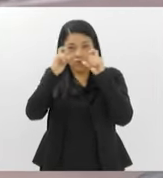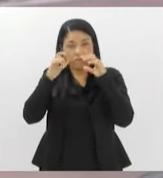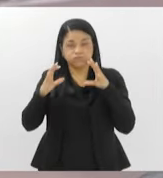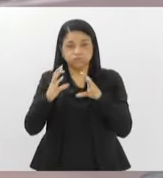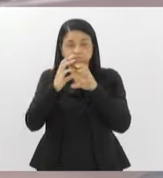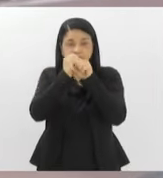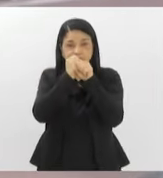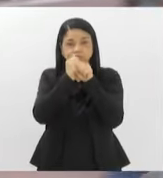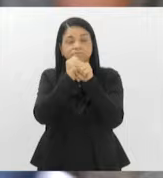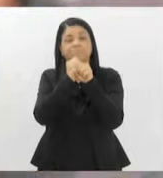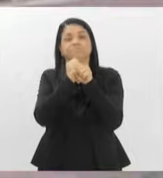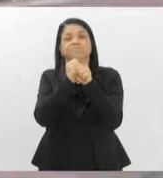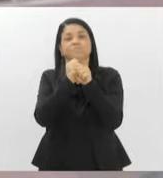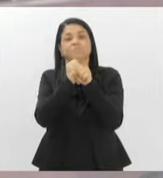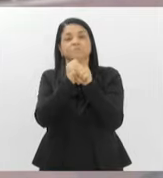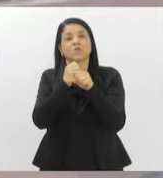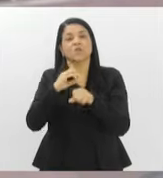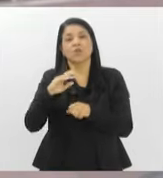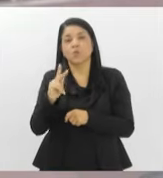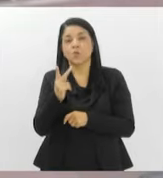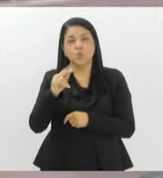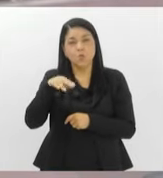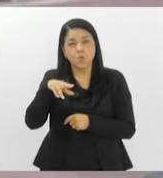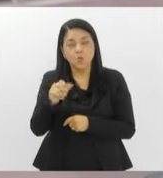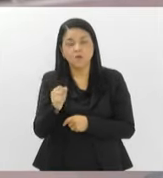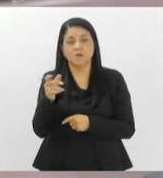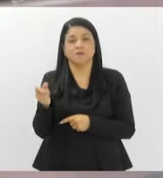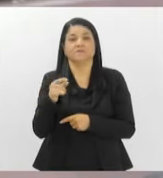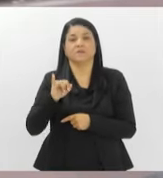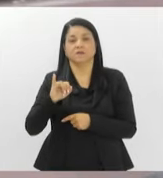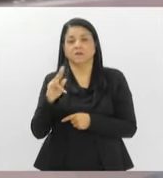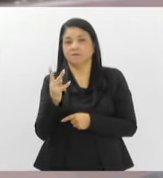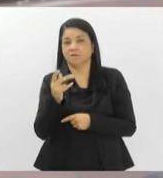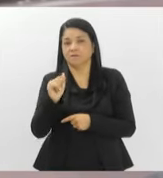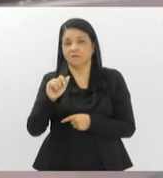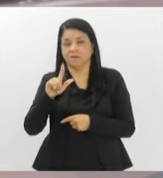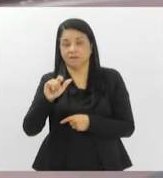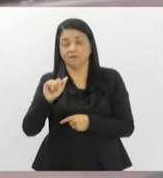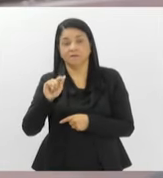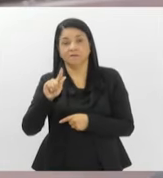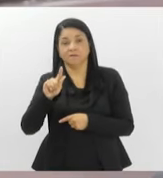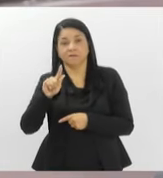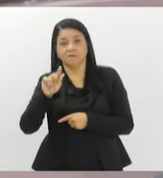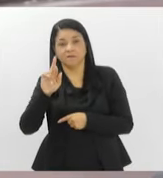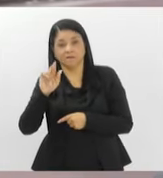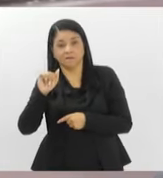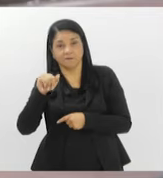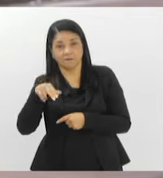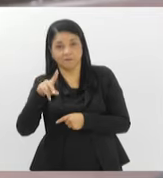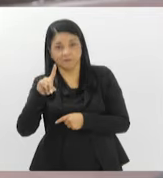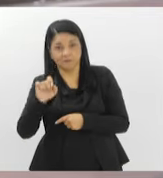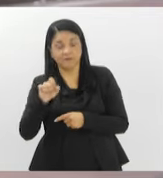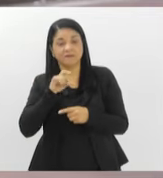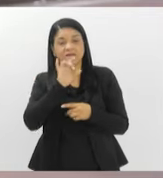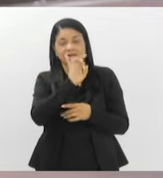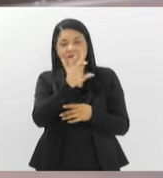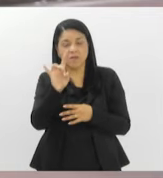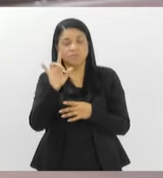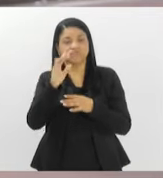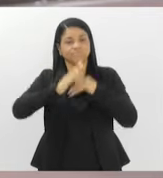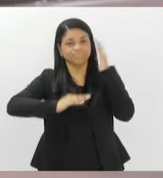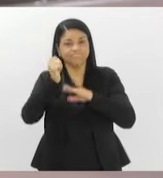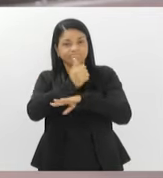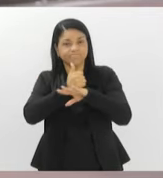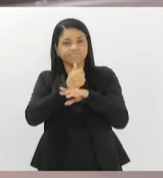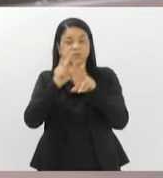Bocaina, Cunha. Então, todo esse entorno foi importante, porque cada fotógrafo tinha uma especialidade em algum